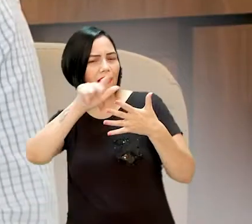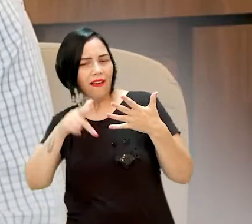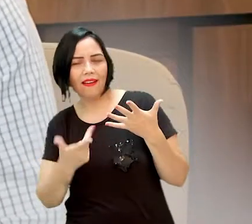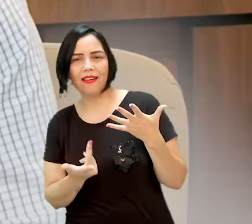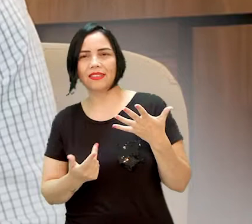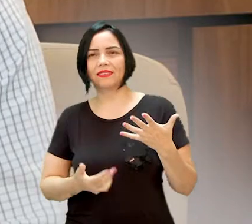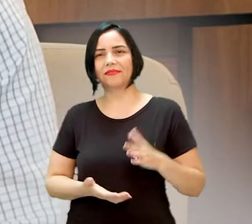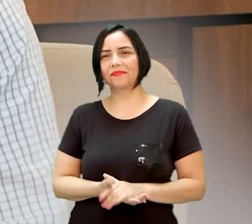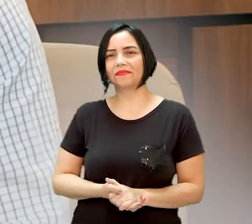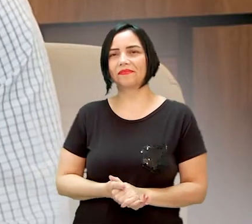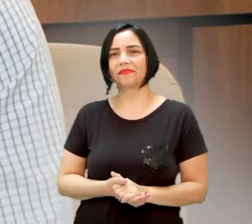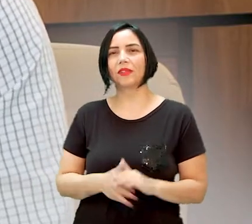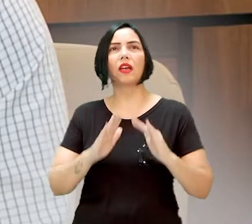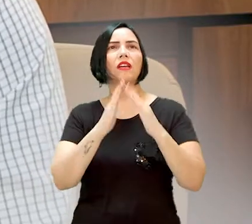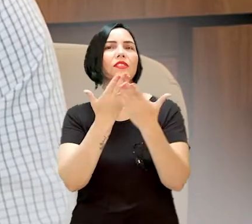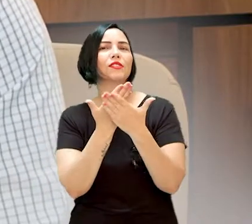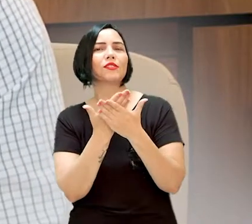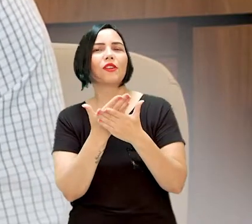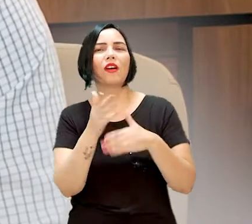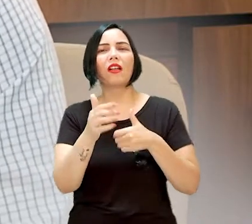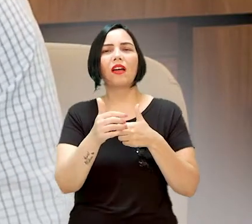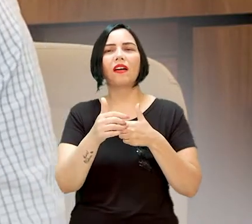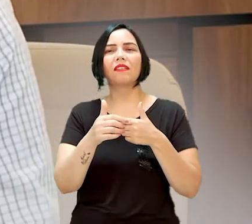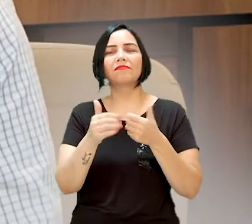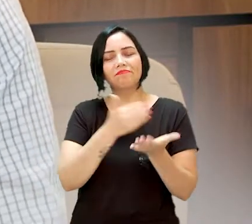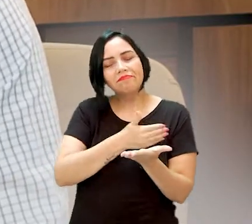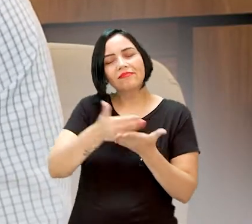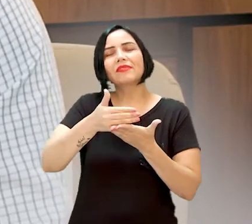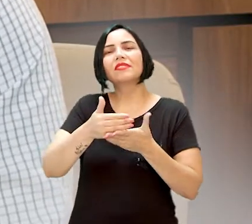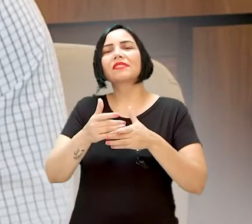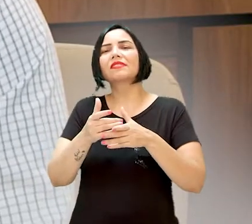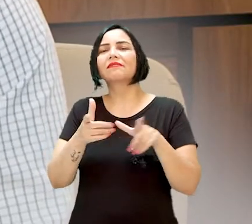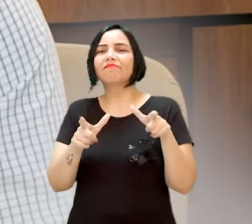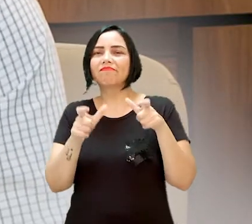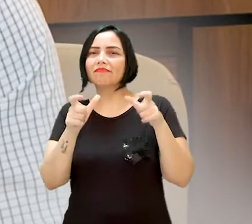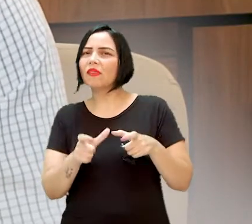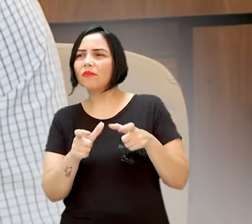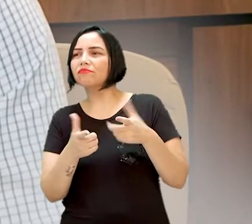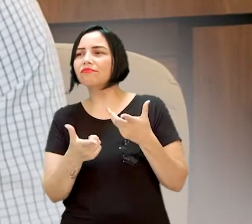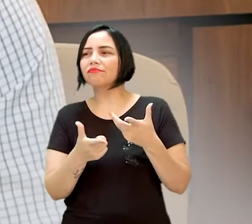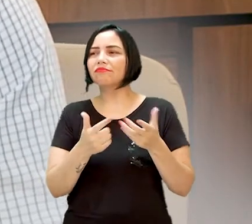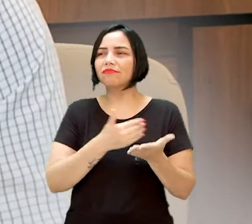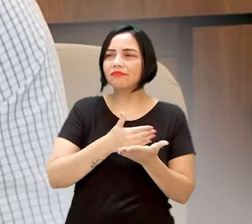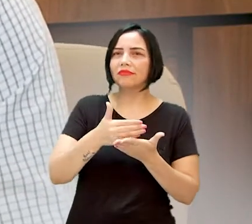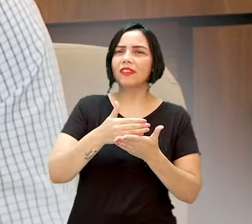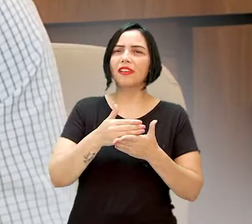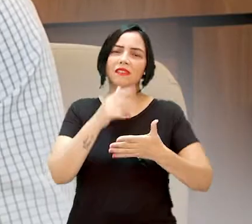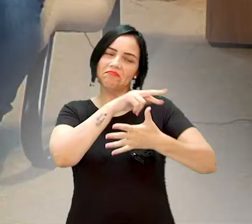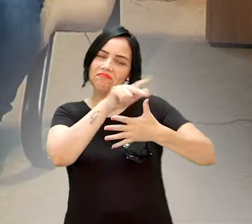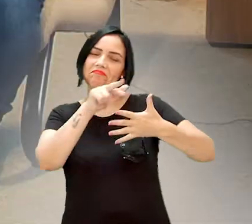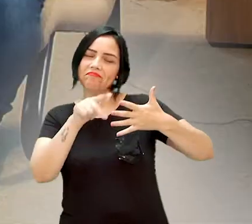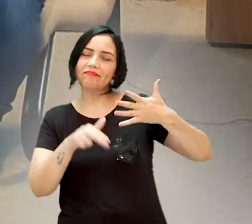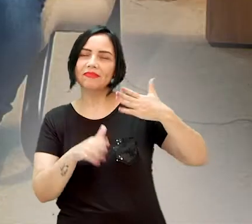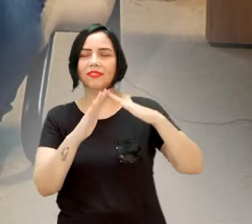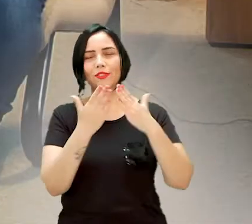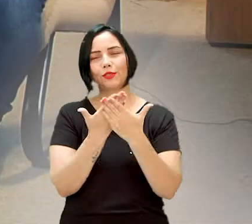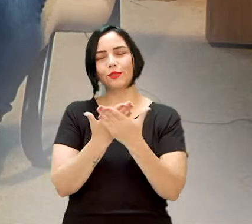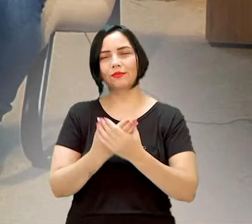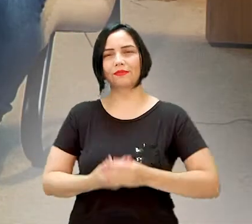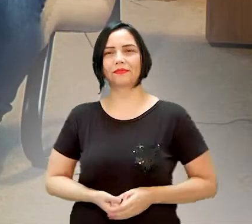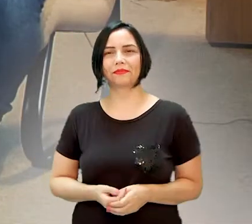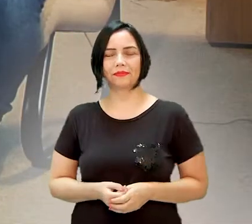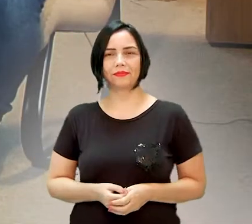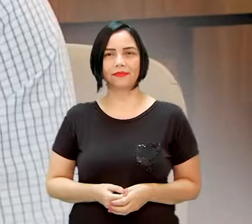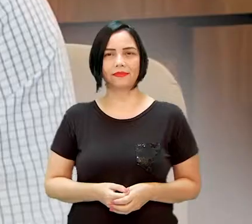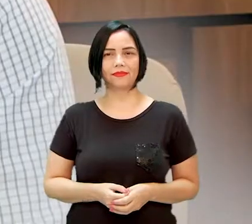Schmidt, escola Valdemar Schmidt, ano que começou, muitas histórias ali a gente tem, depois fomos para o Orlando Marcelino Gonçalves e por